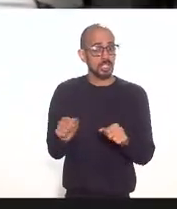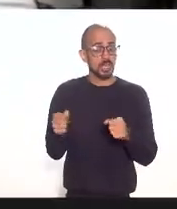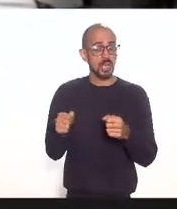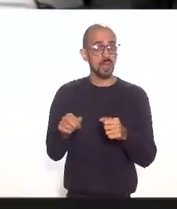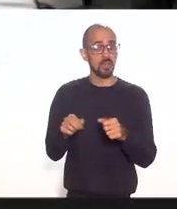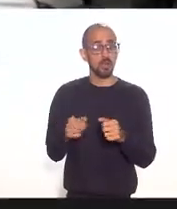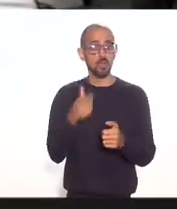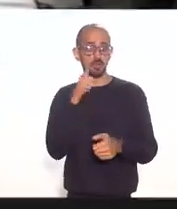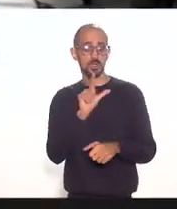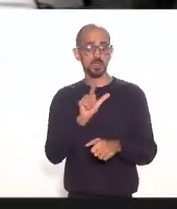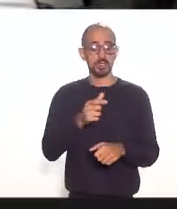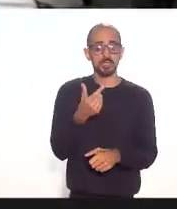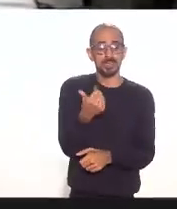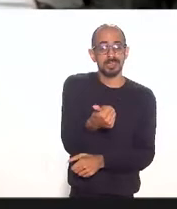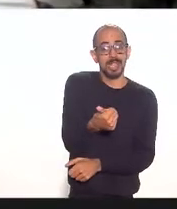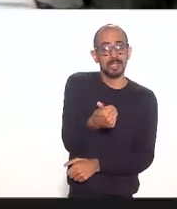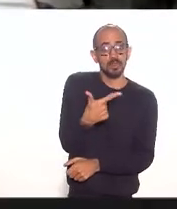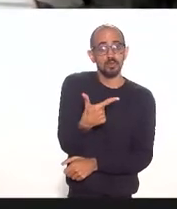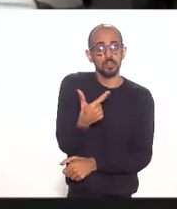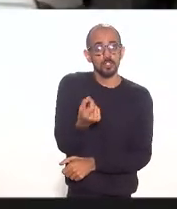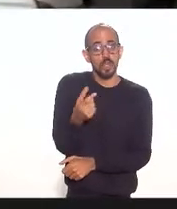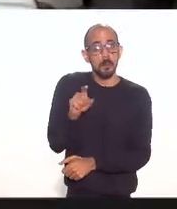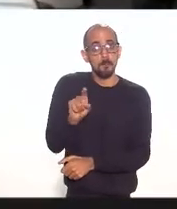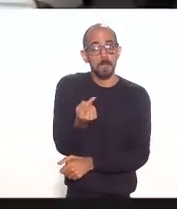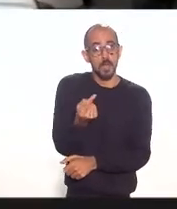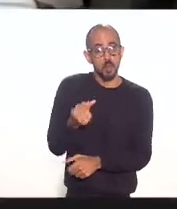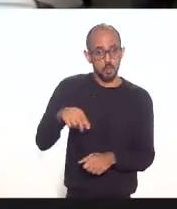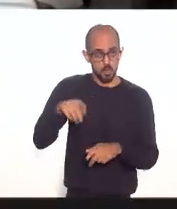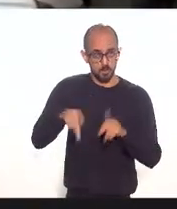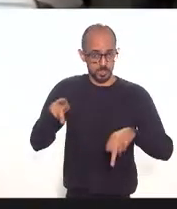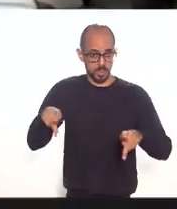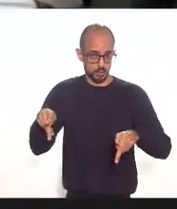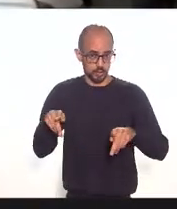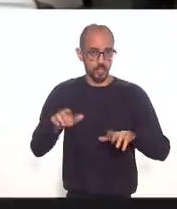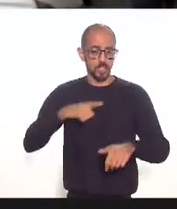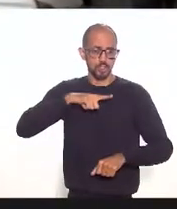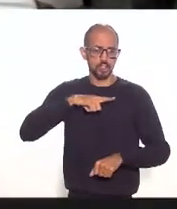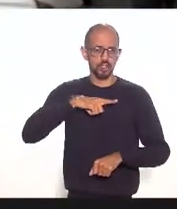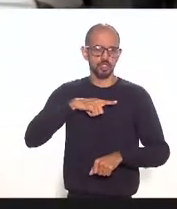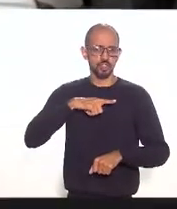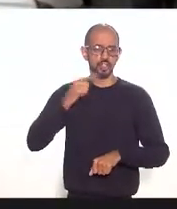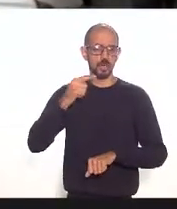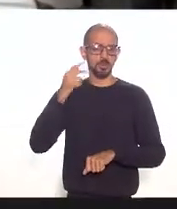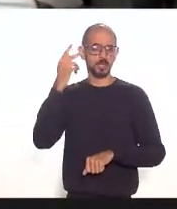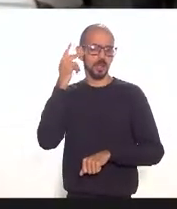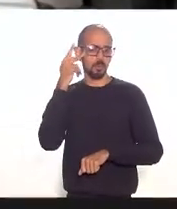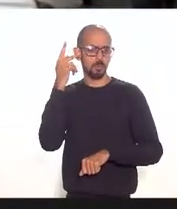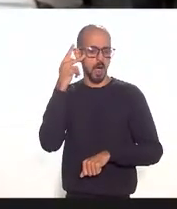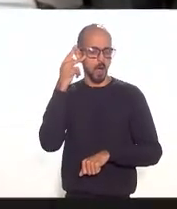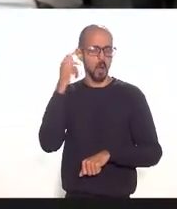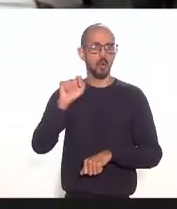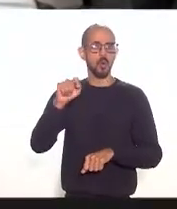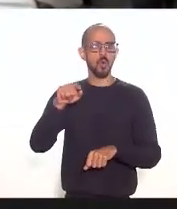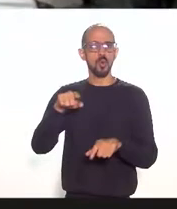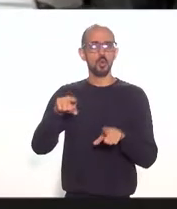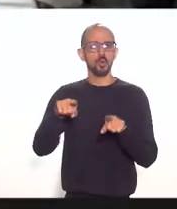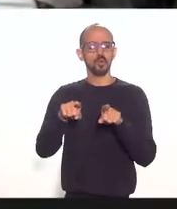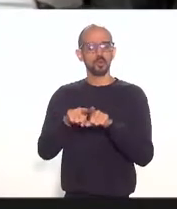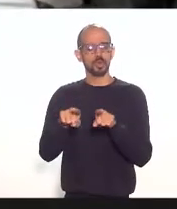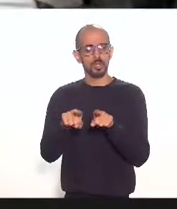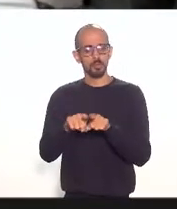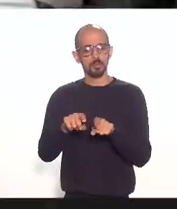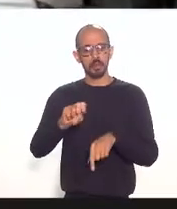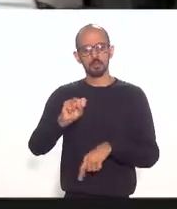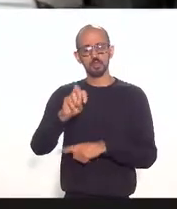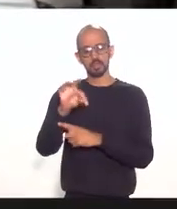Macaé nós estávamos com a rota para São Paulo com Goiás a rota para o Galeão e também para o